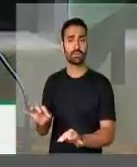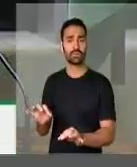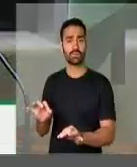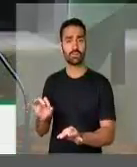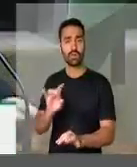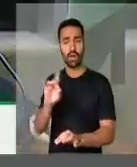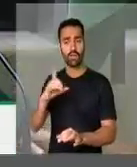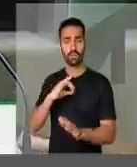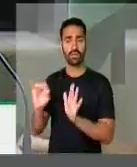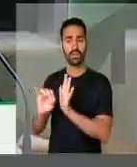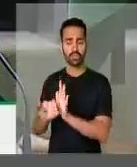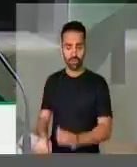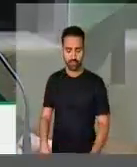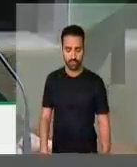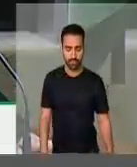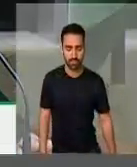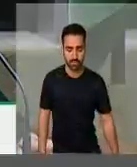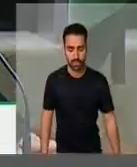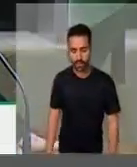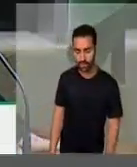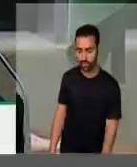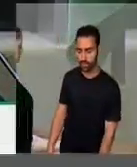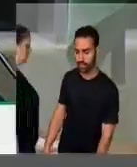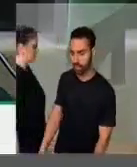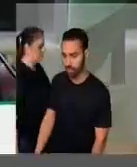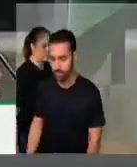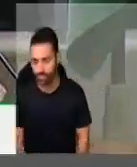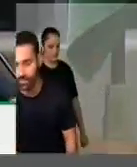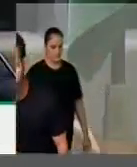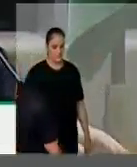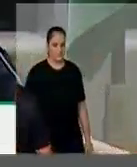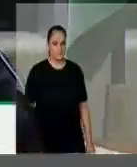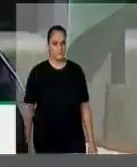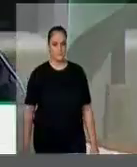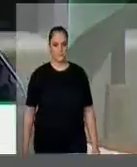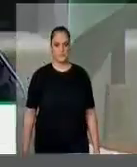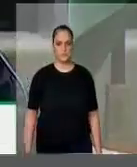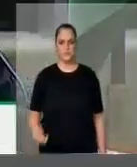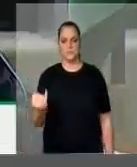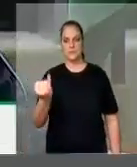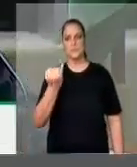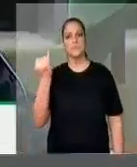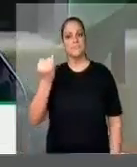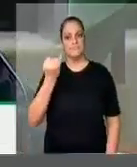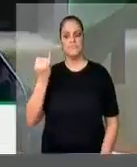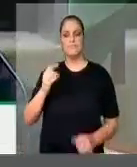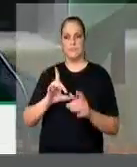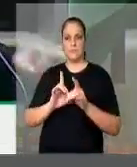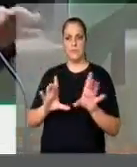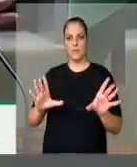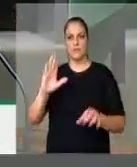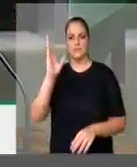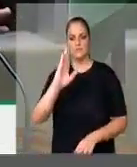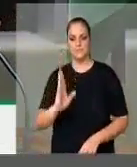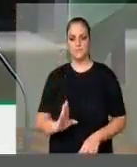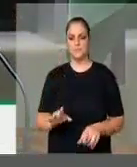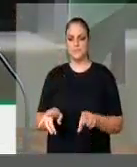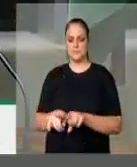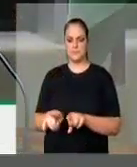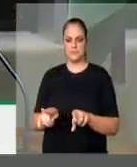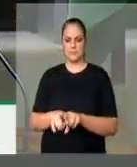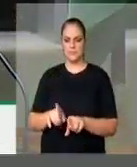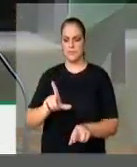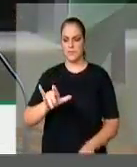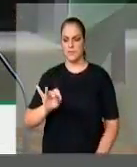fundamental na democracia brasileira. Mas também, em relação à lista fechada, que vem sendo debatida